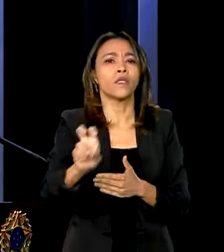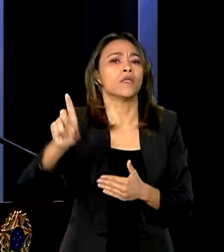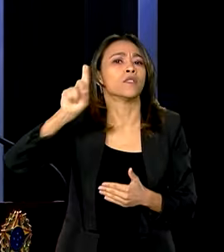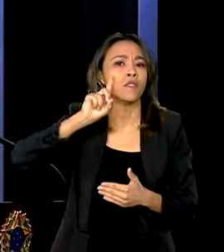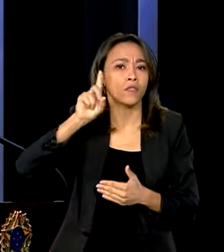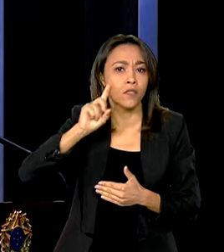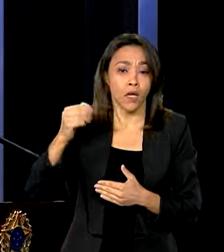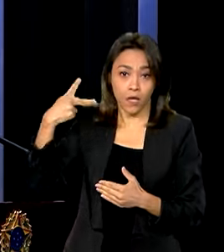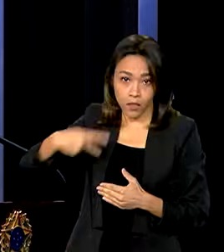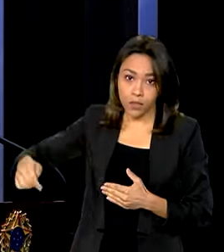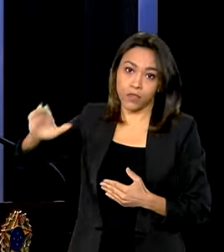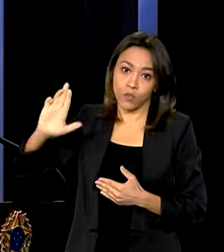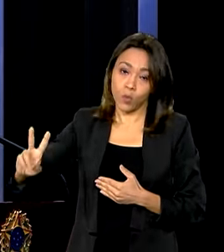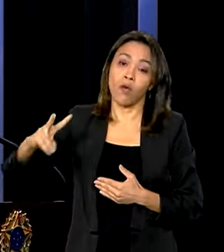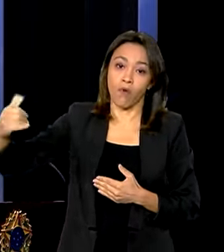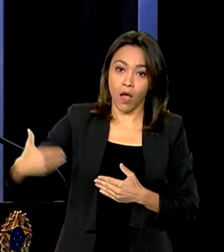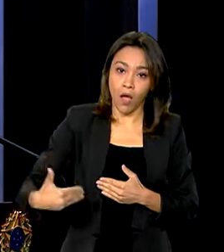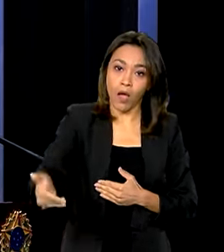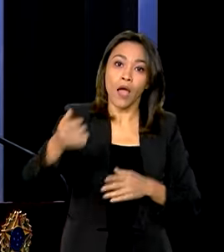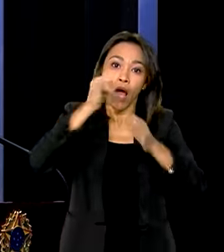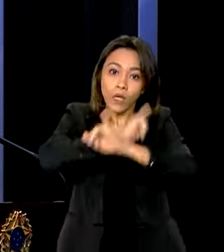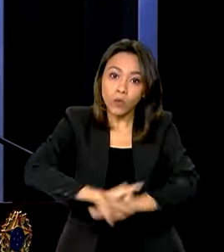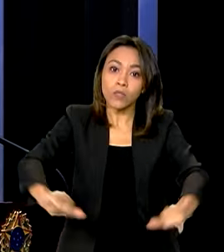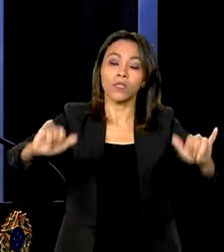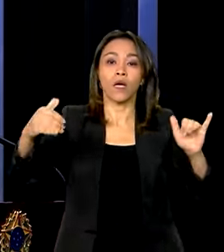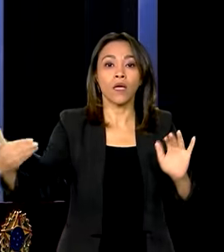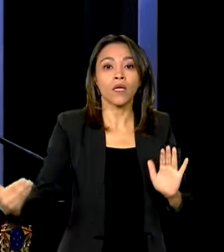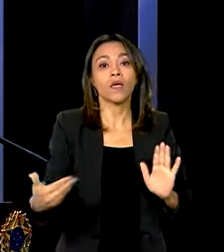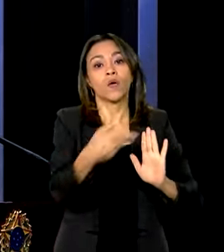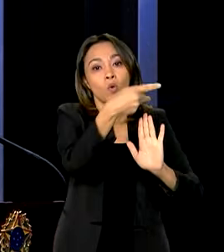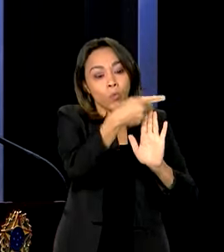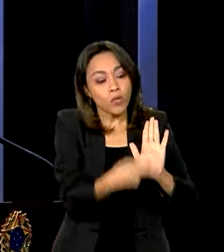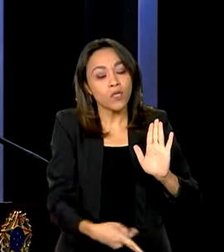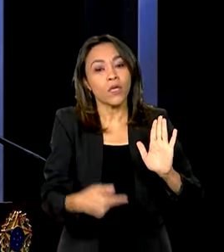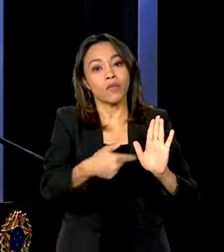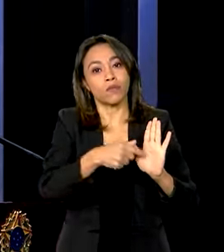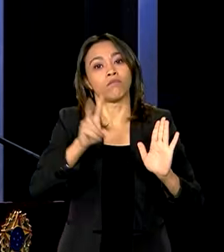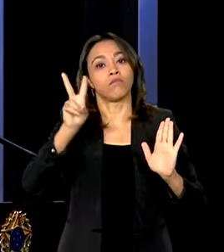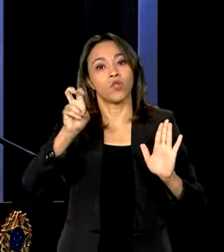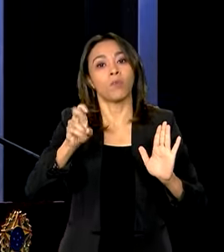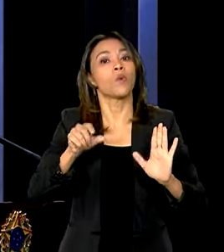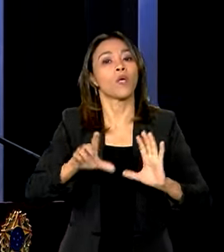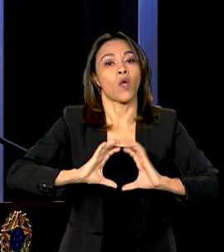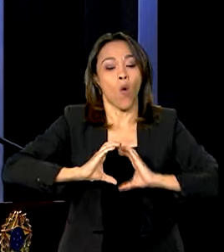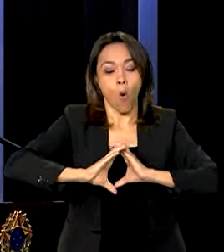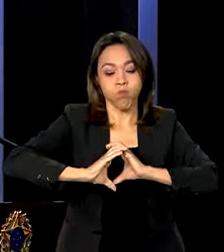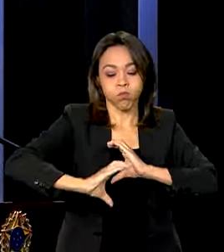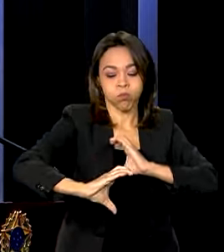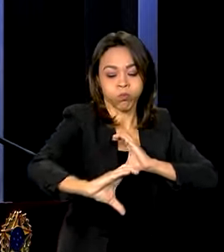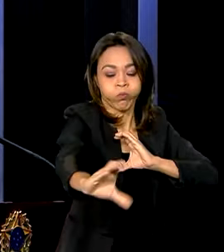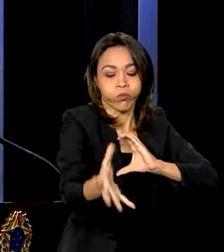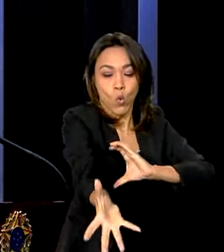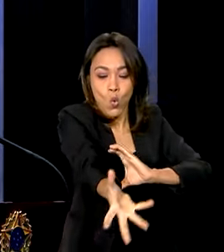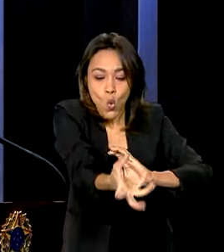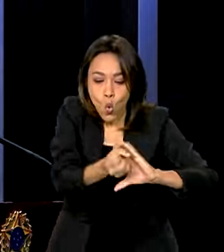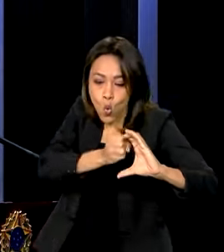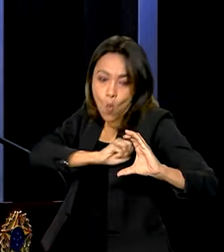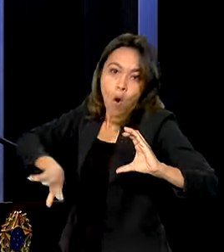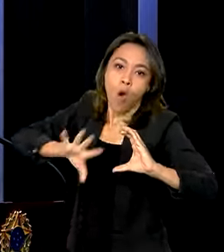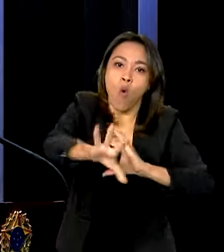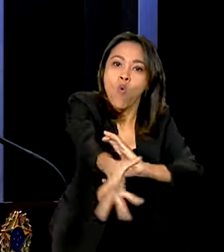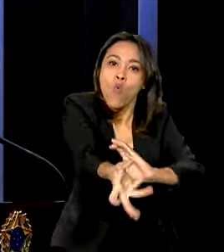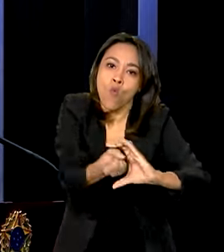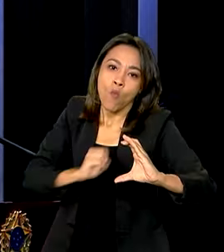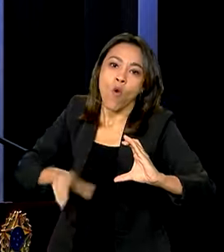da nova parte da seleção e da prevenção, que serão a seleção de drenagem. E já posso aqui adiantar aos senhores e senhores, nas